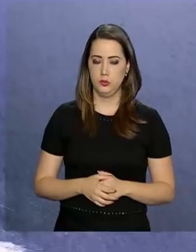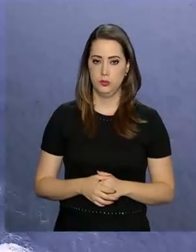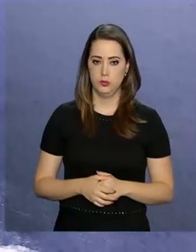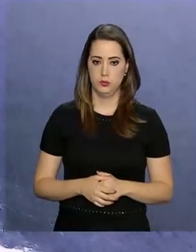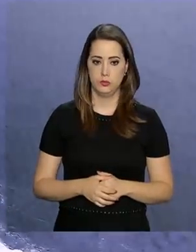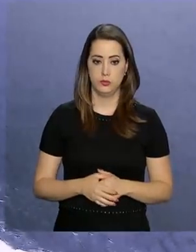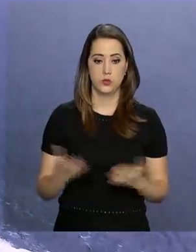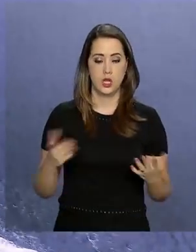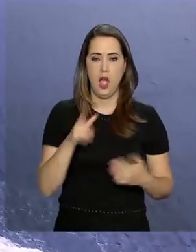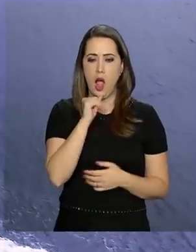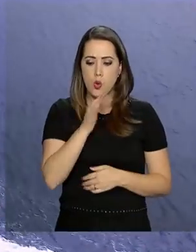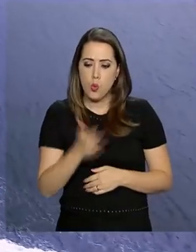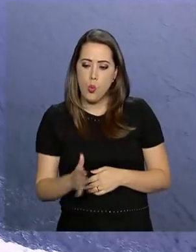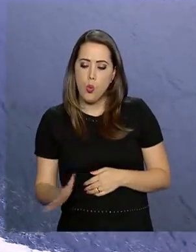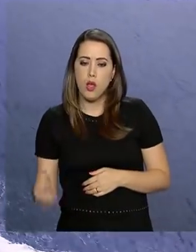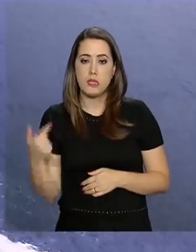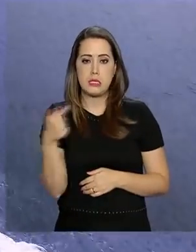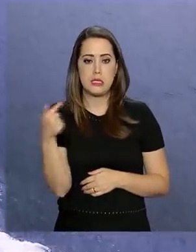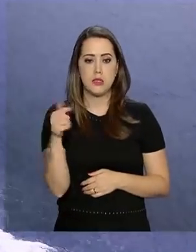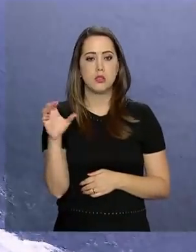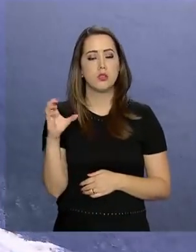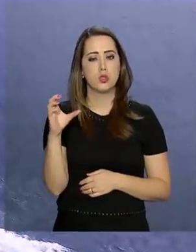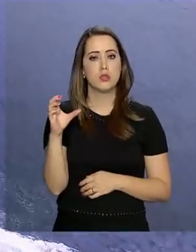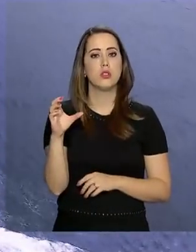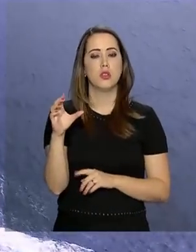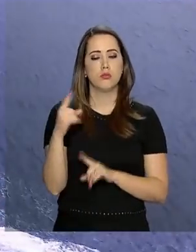Temperatura da água de 7 graus Celsius.